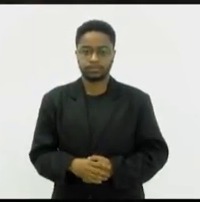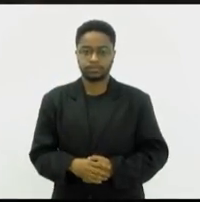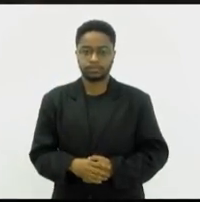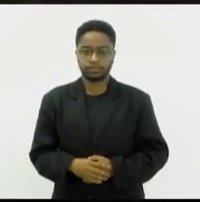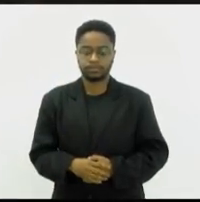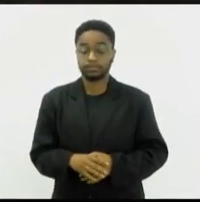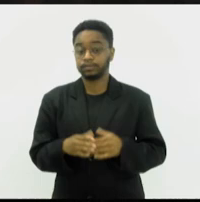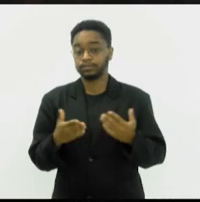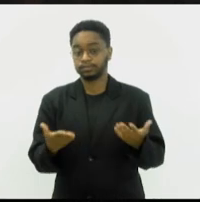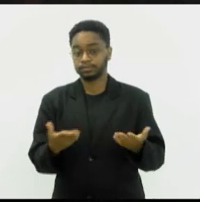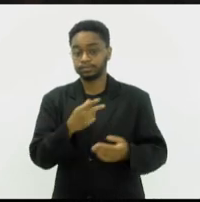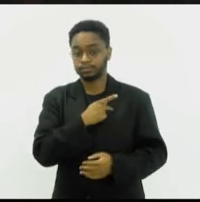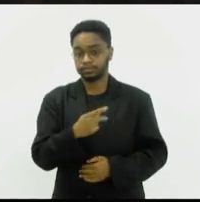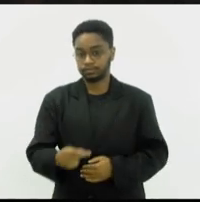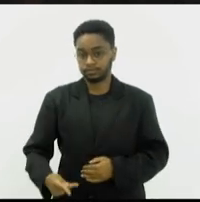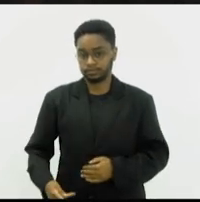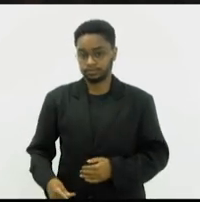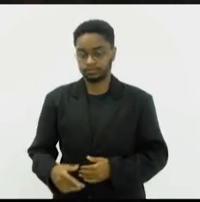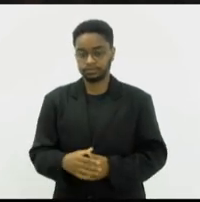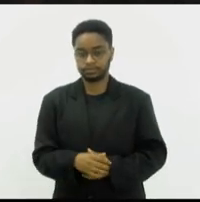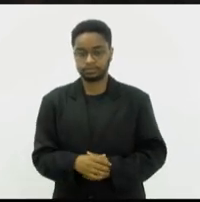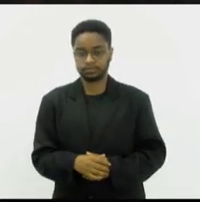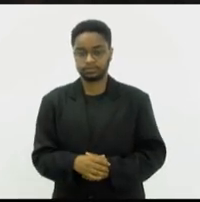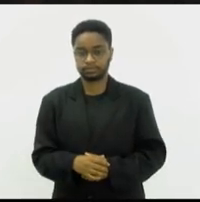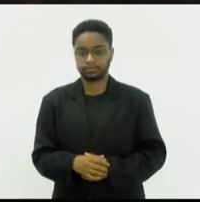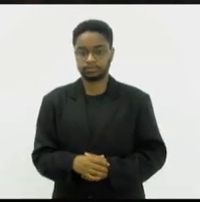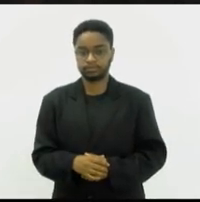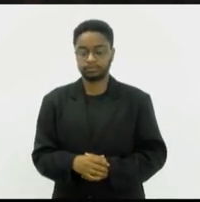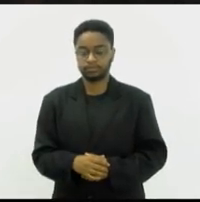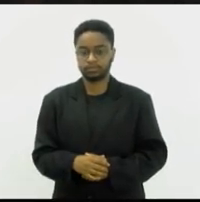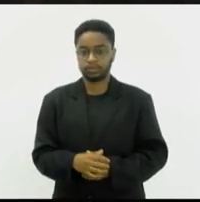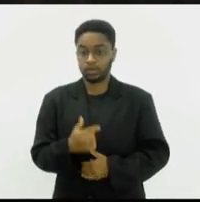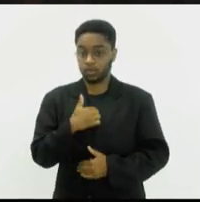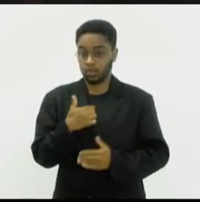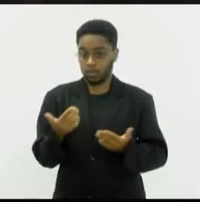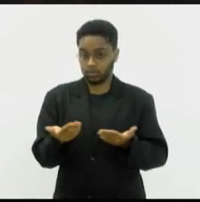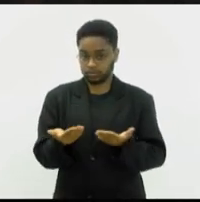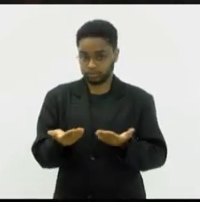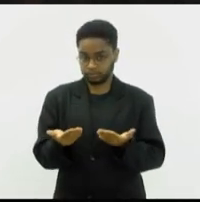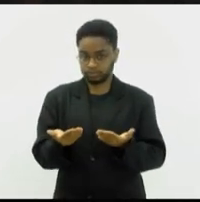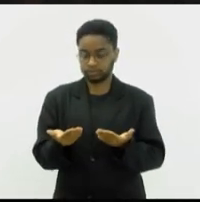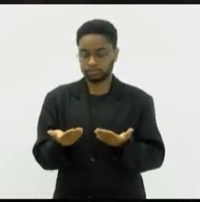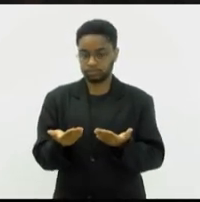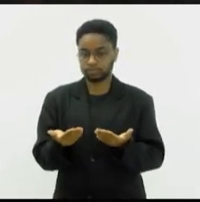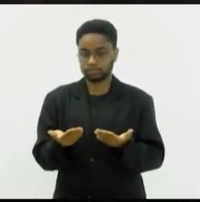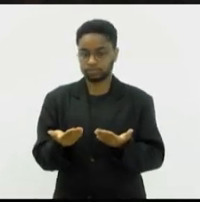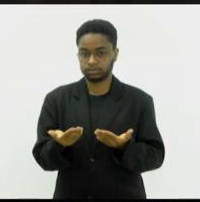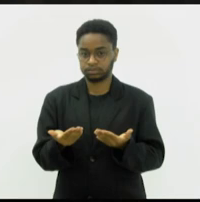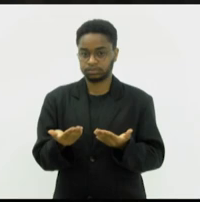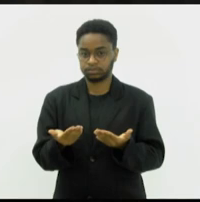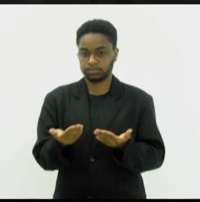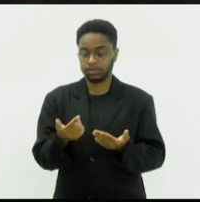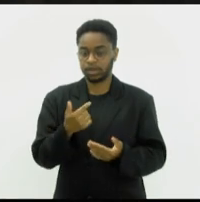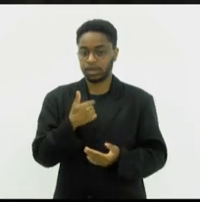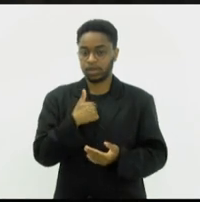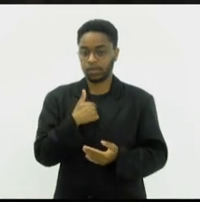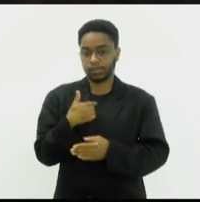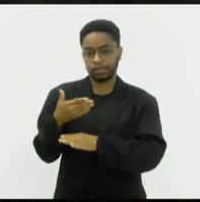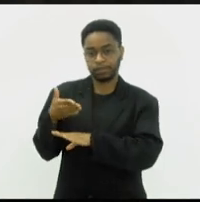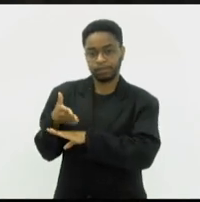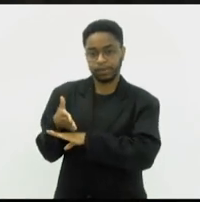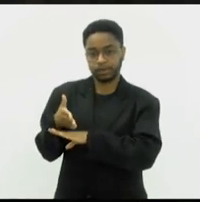senhor presidente, eu hoje fui a um evento